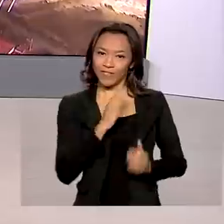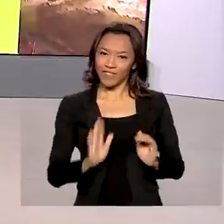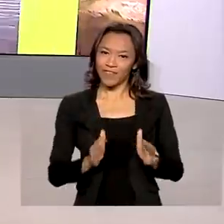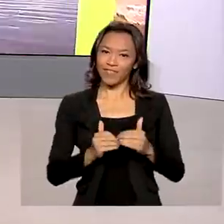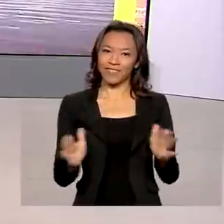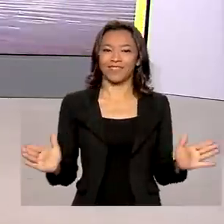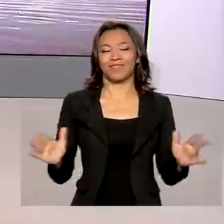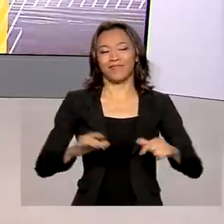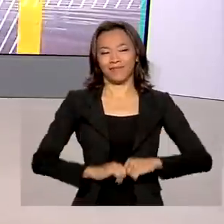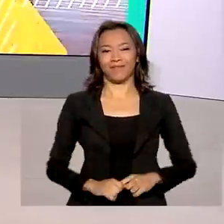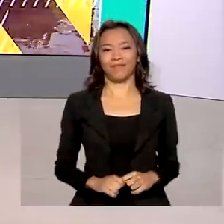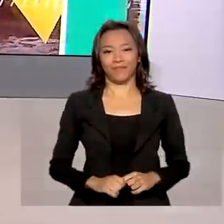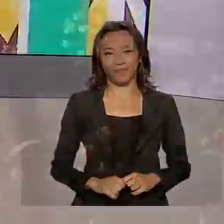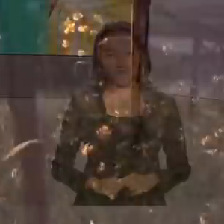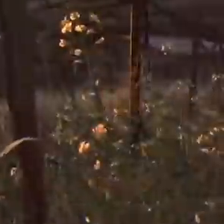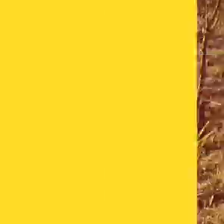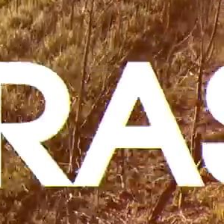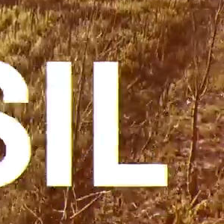começando.